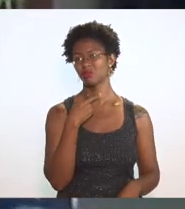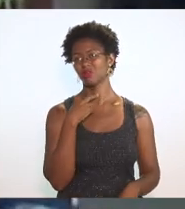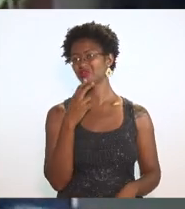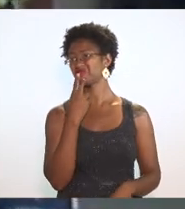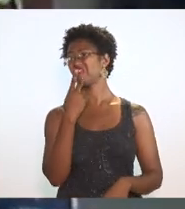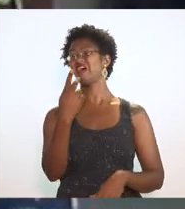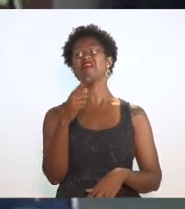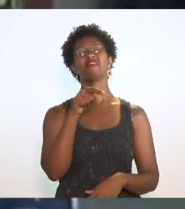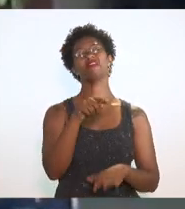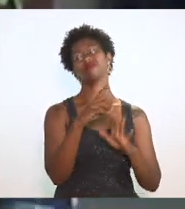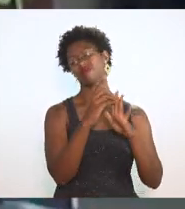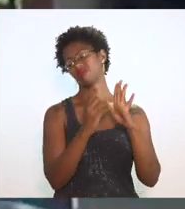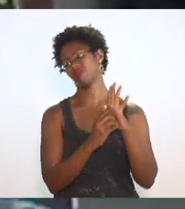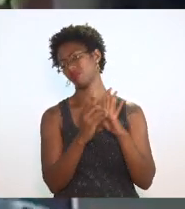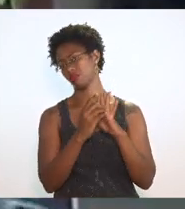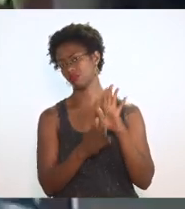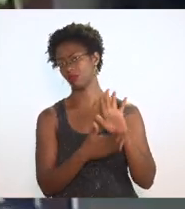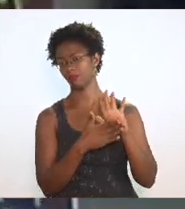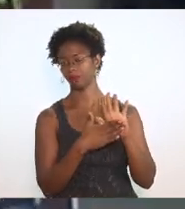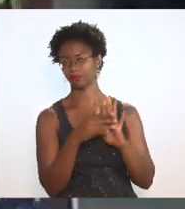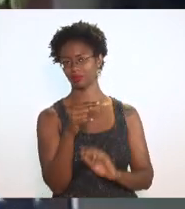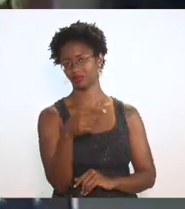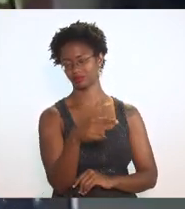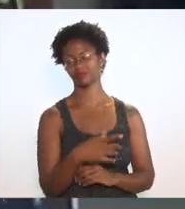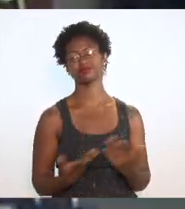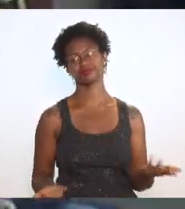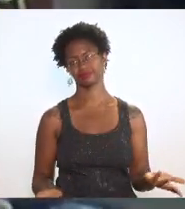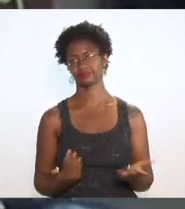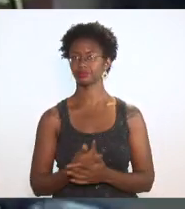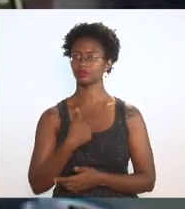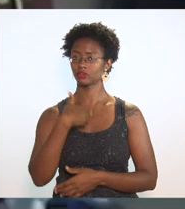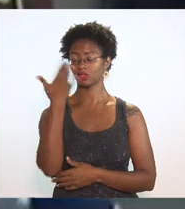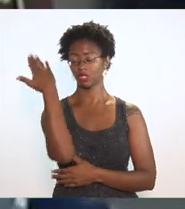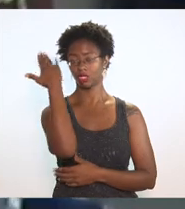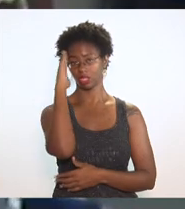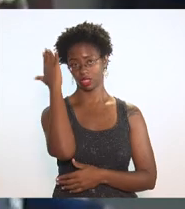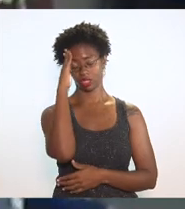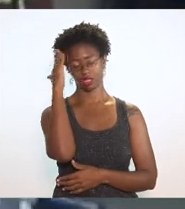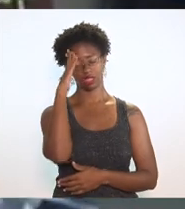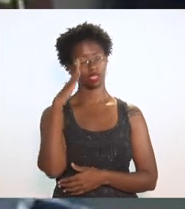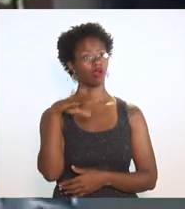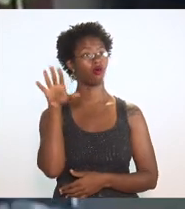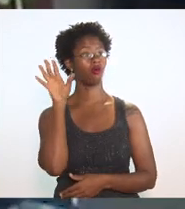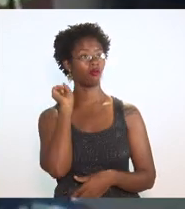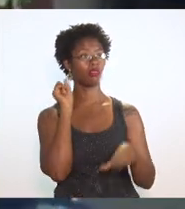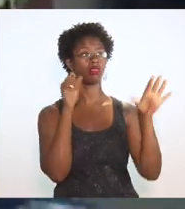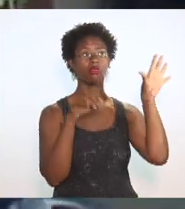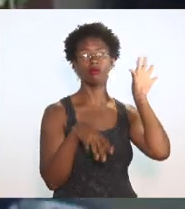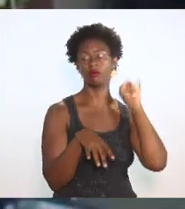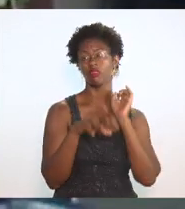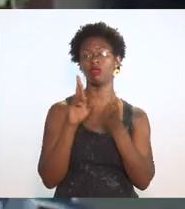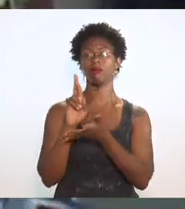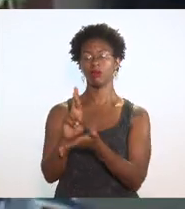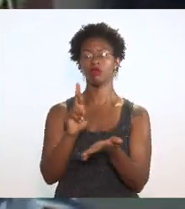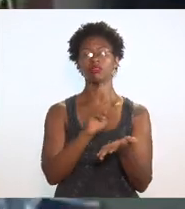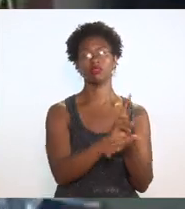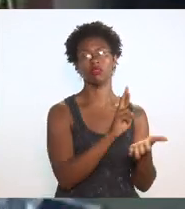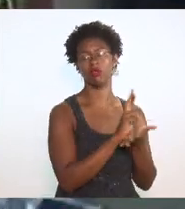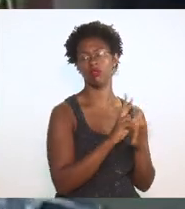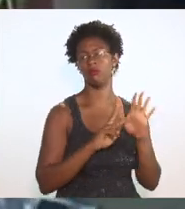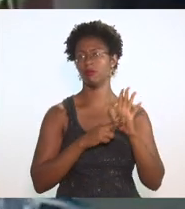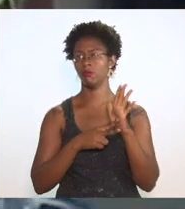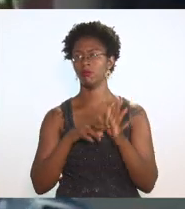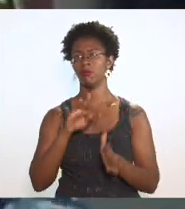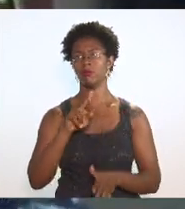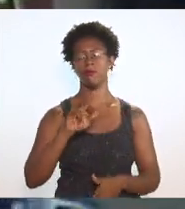na proposição pelo que eu entendi ouvindo os representantes da Firjan e do Sinditribo eles